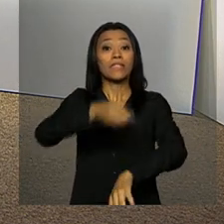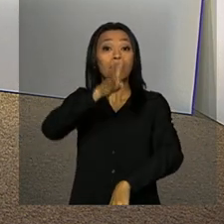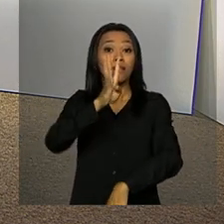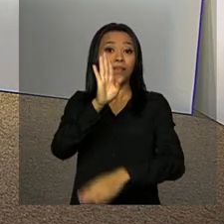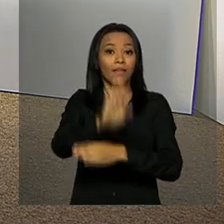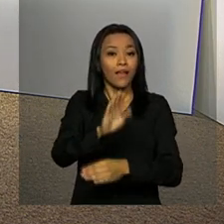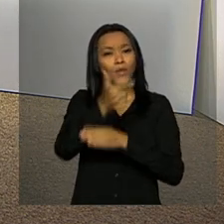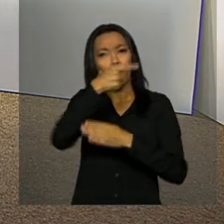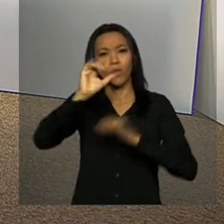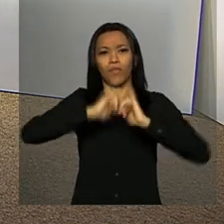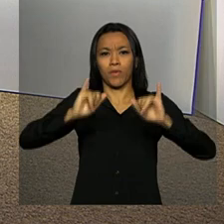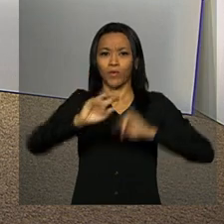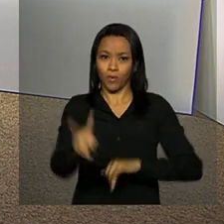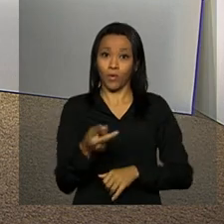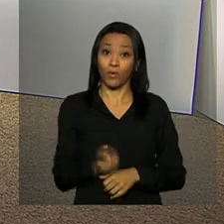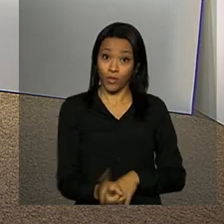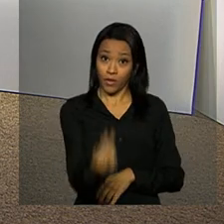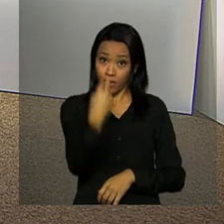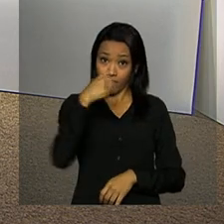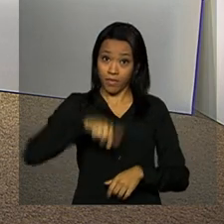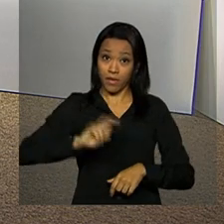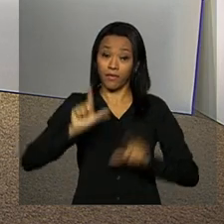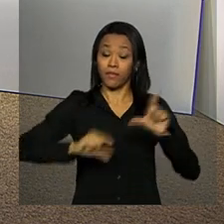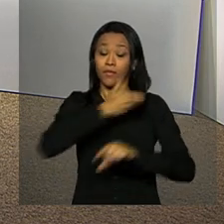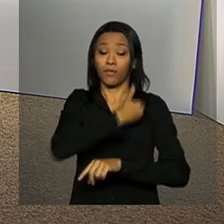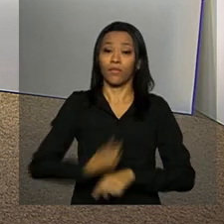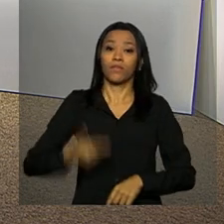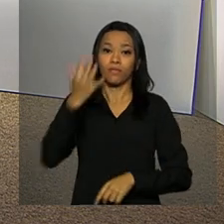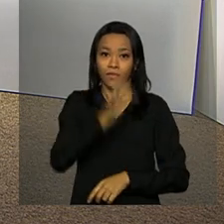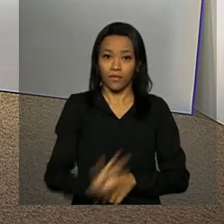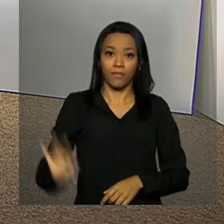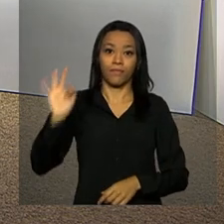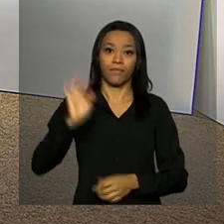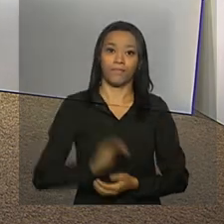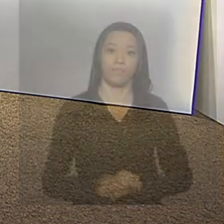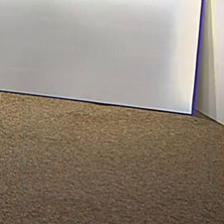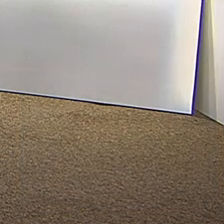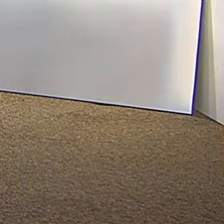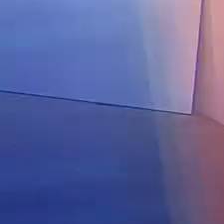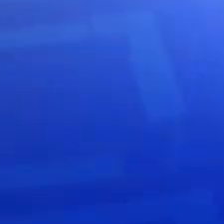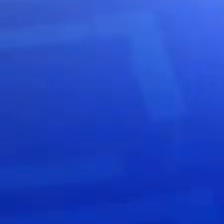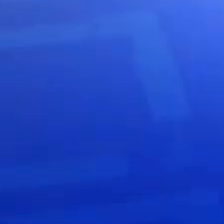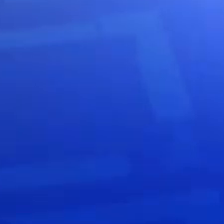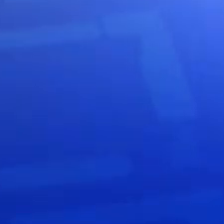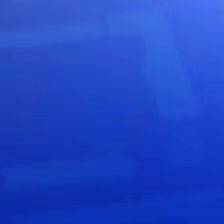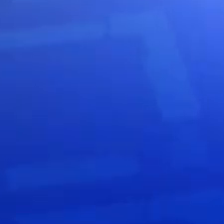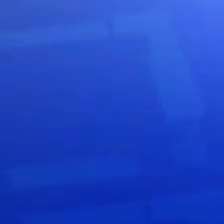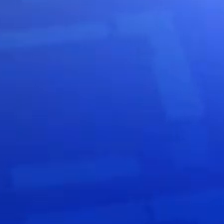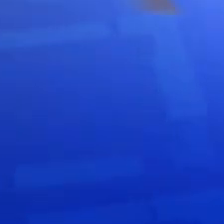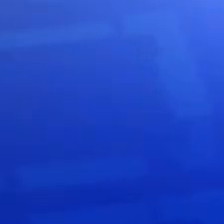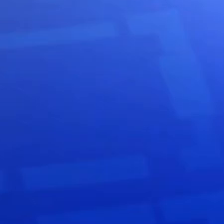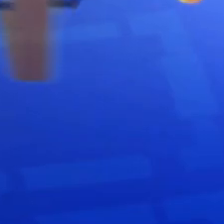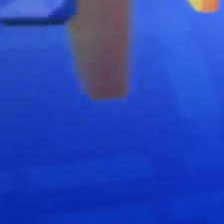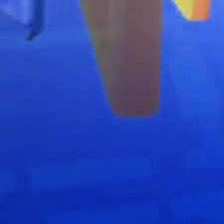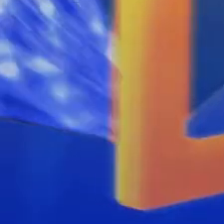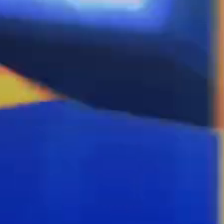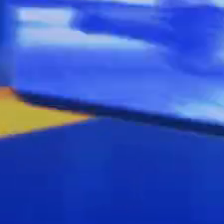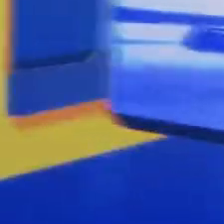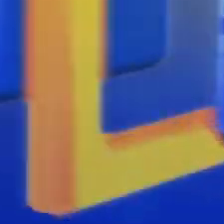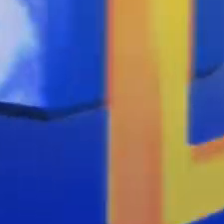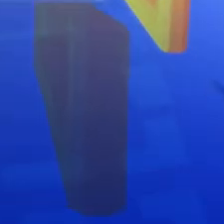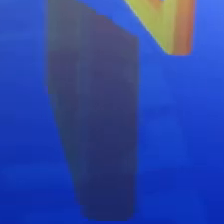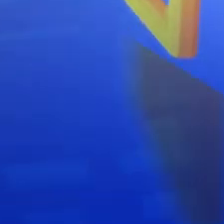tarde com outras notícias. Continue com a gente, NBR e a TV do Governo Federal. Tchau. Tchau. Tchau. Tchau.